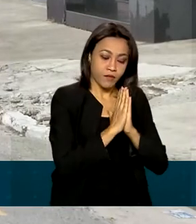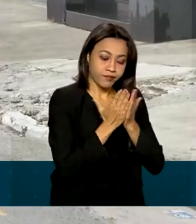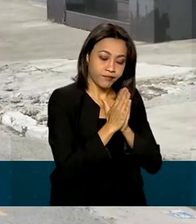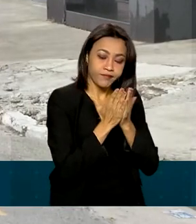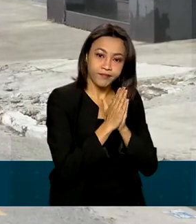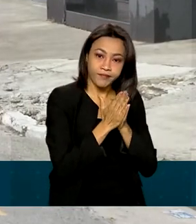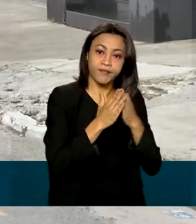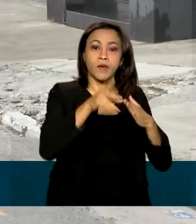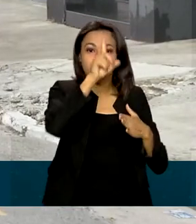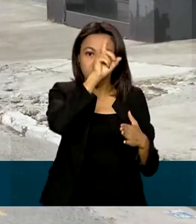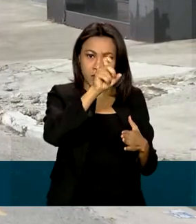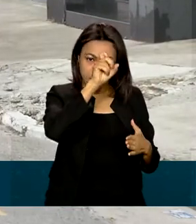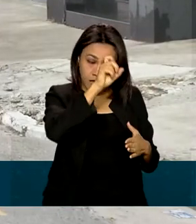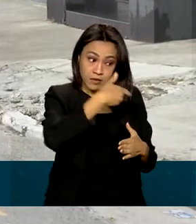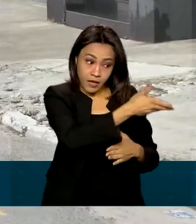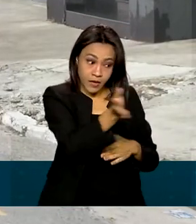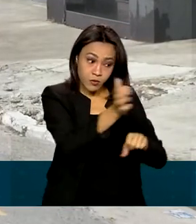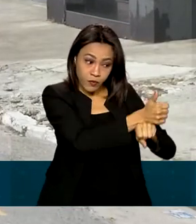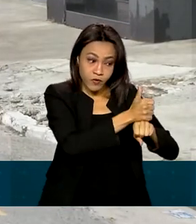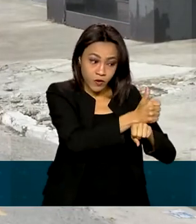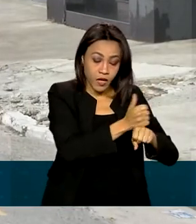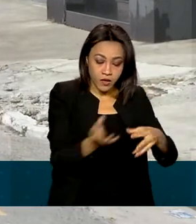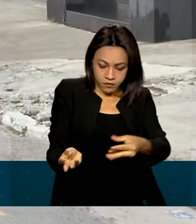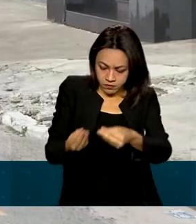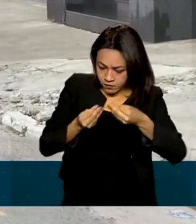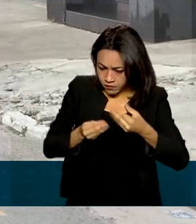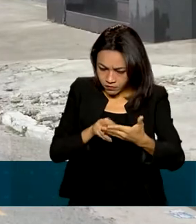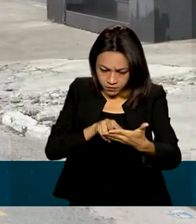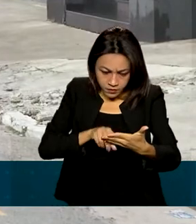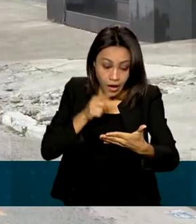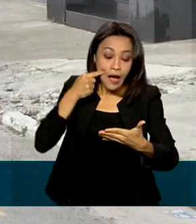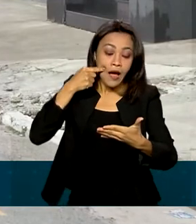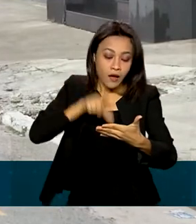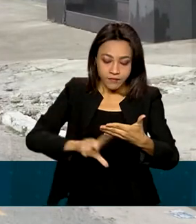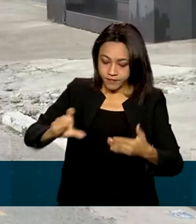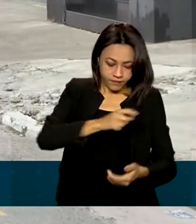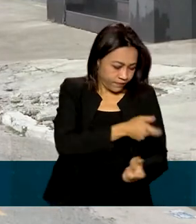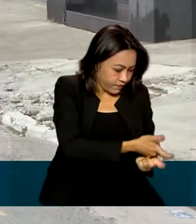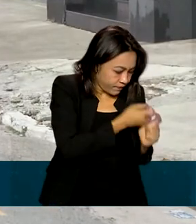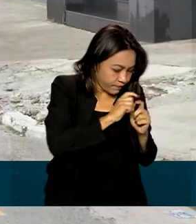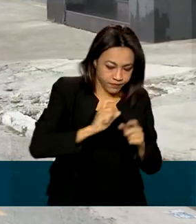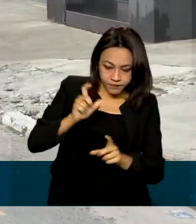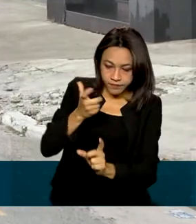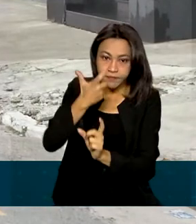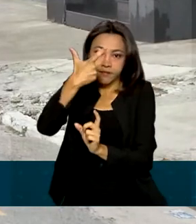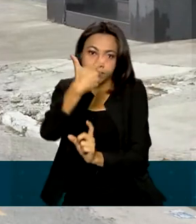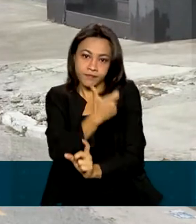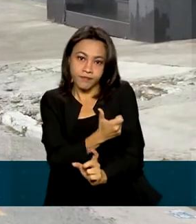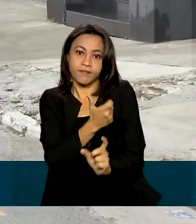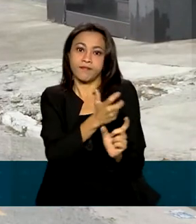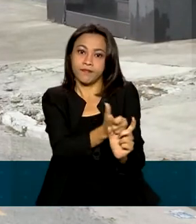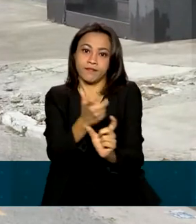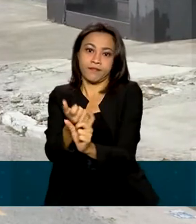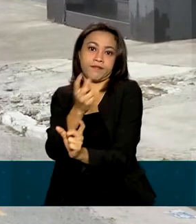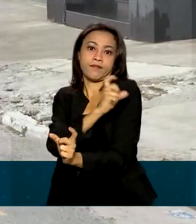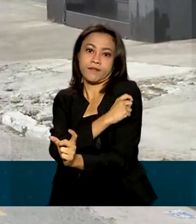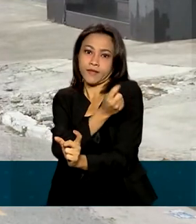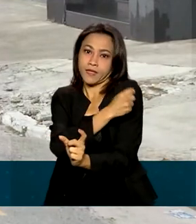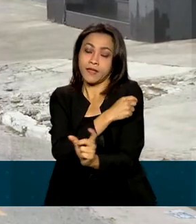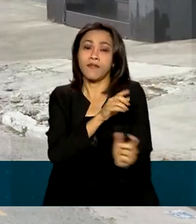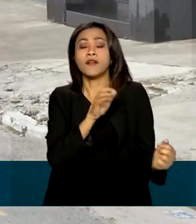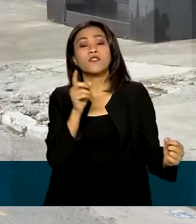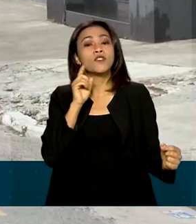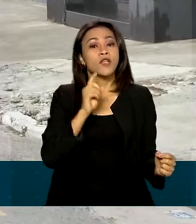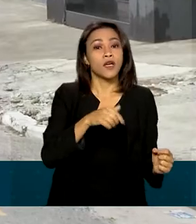profissionais de saúde saibam que doses aplicar. As campanhas vão do dia 8 de agosto até o dia 9 de